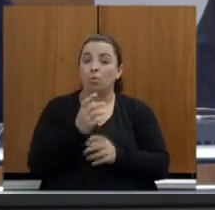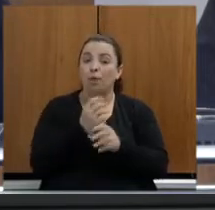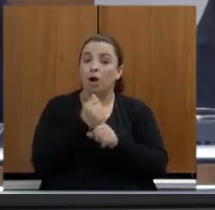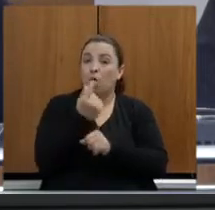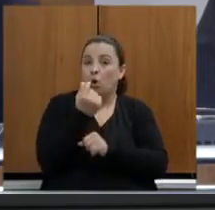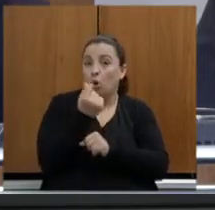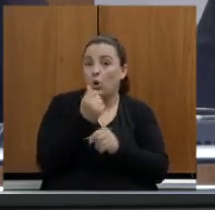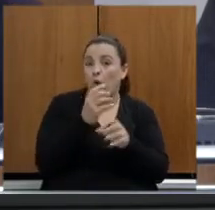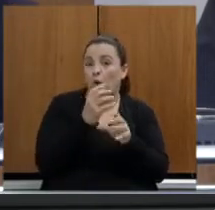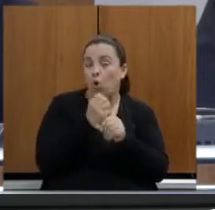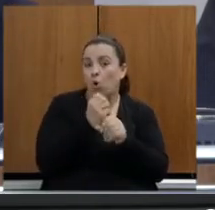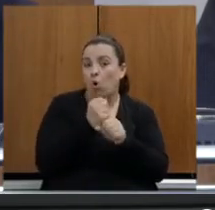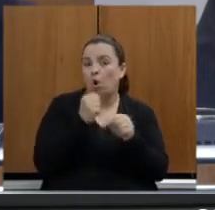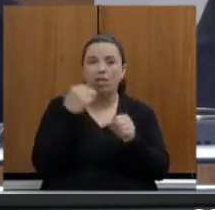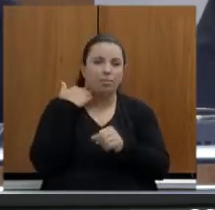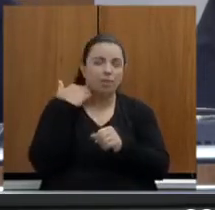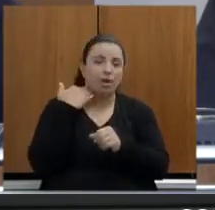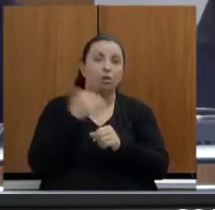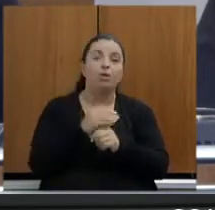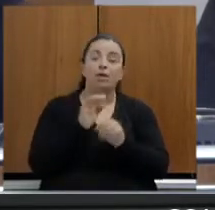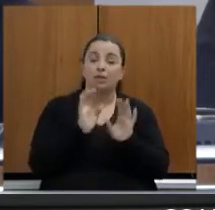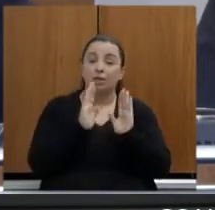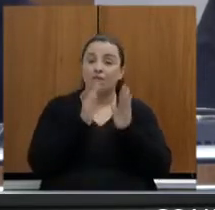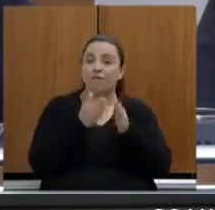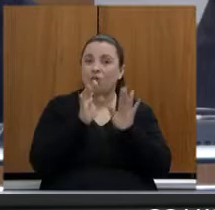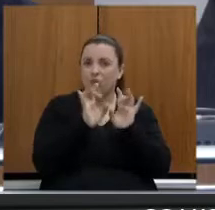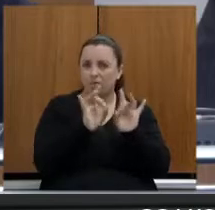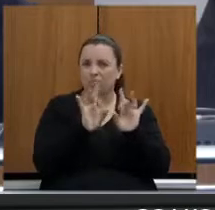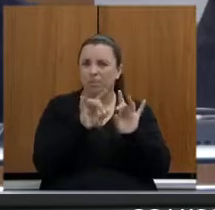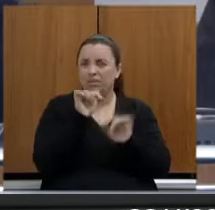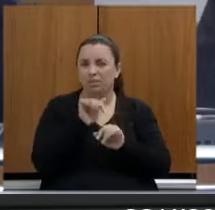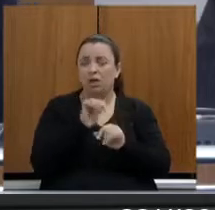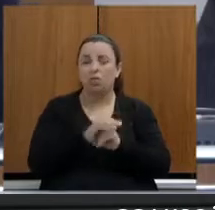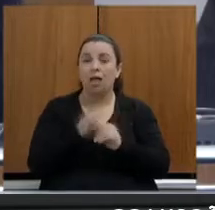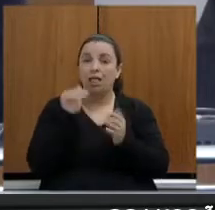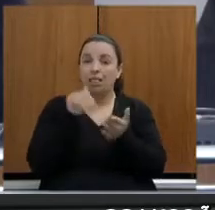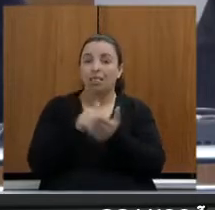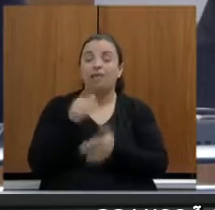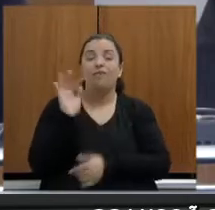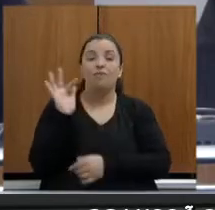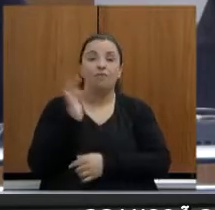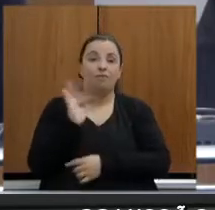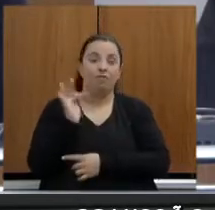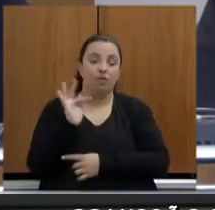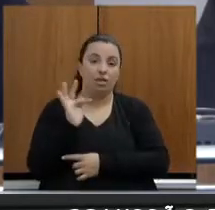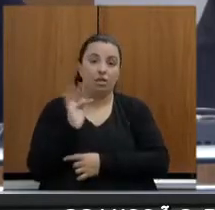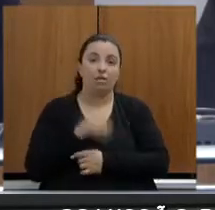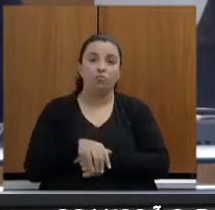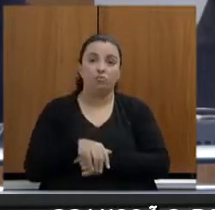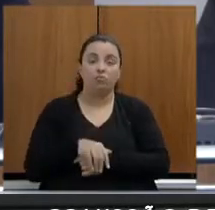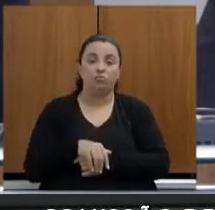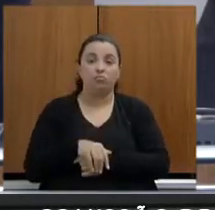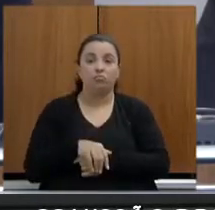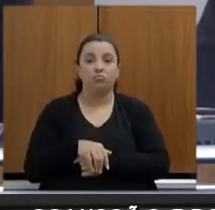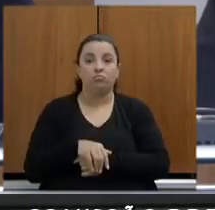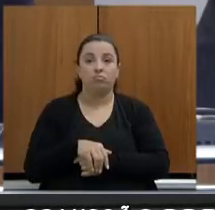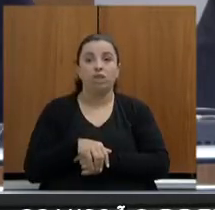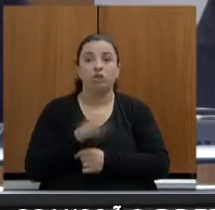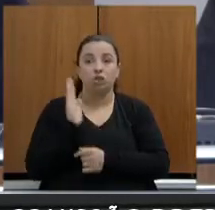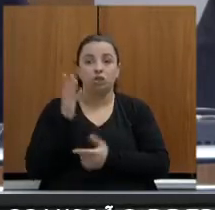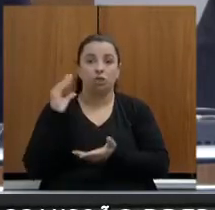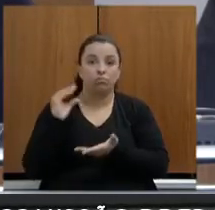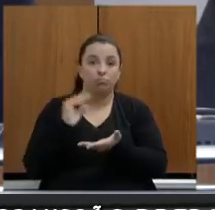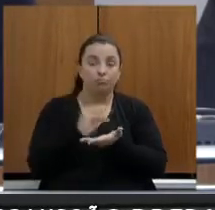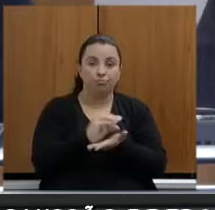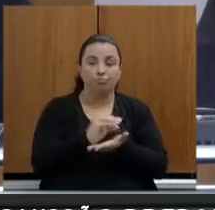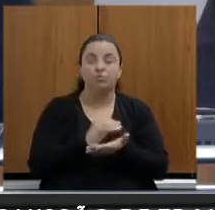em fevereiro, possivelmente, quando olhamos o cronograma em fevereiro, ele é depositado, o que casa